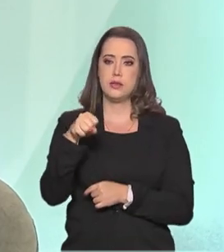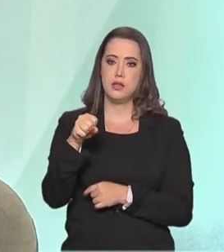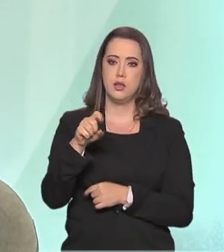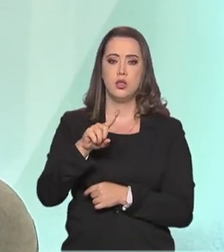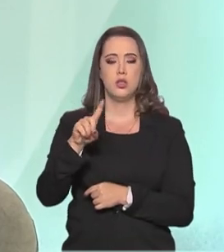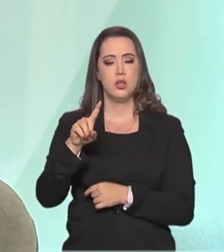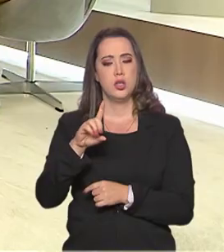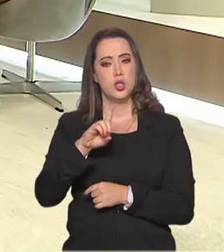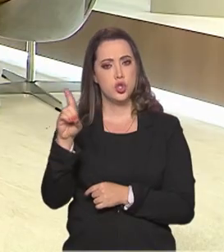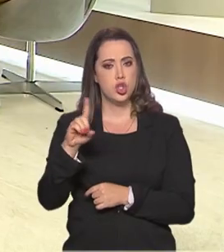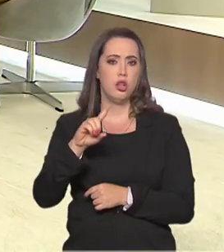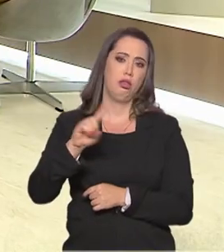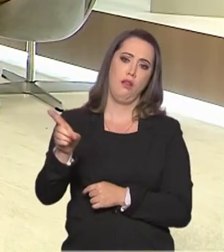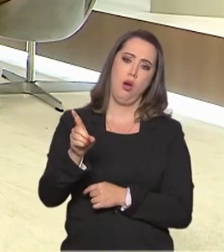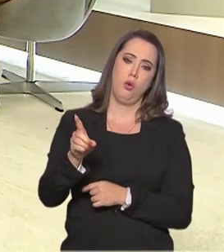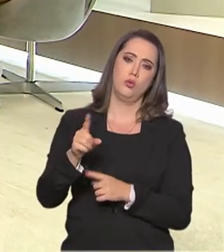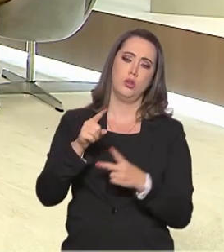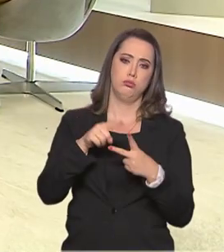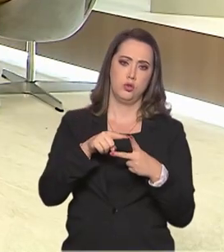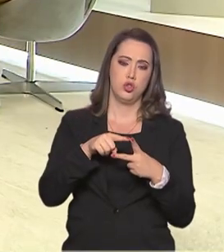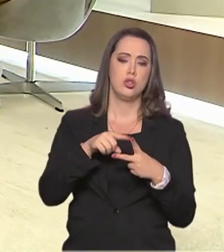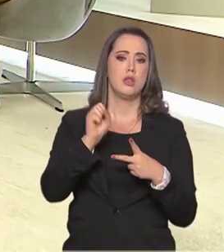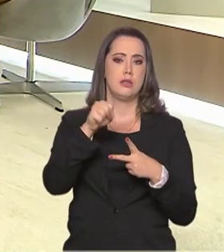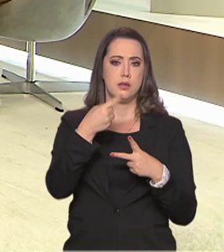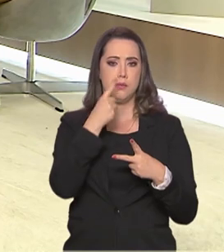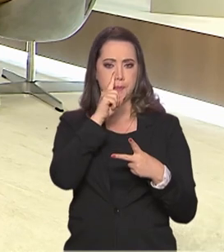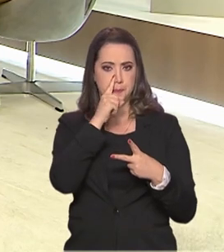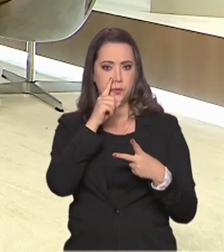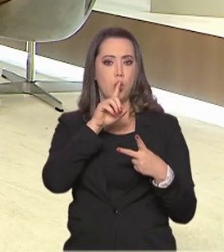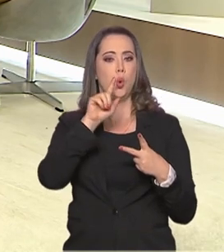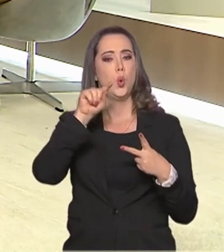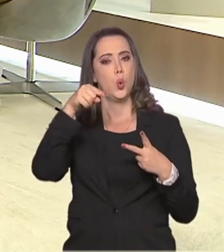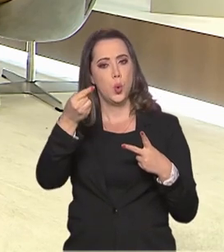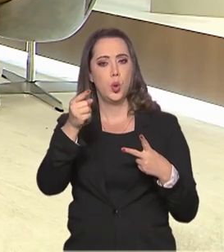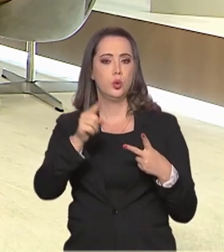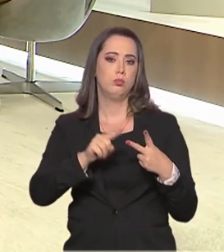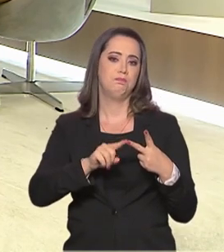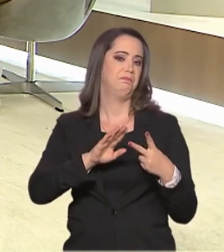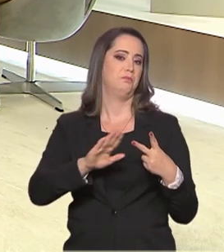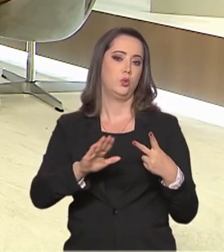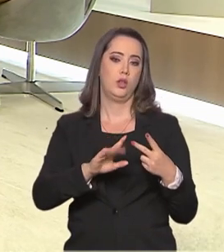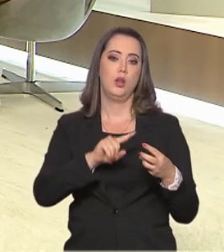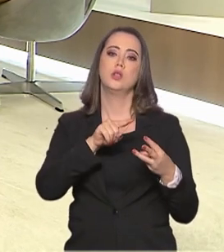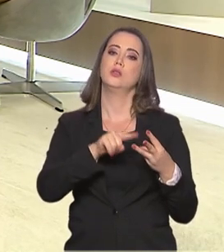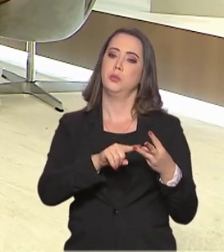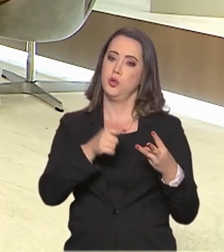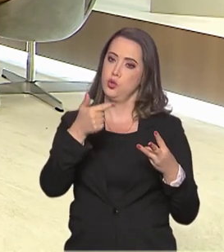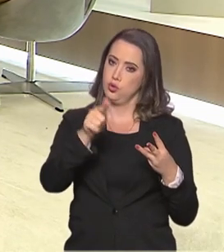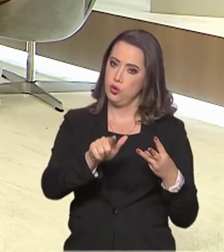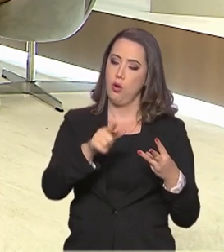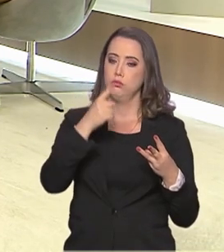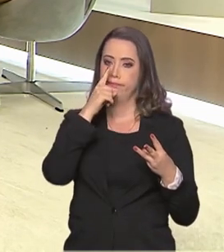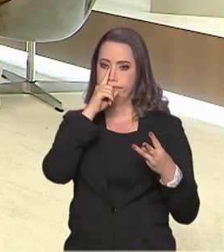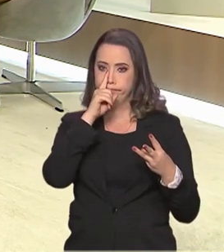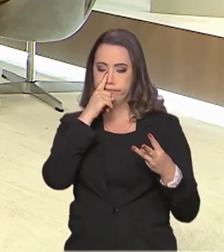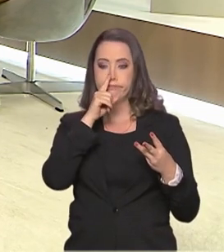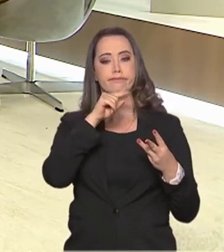os integrantes são testados. Então, assim, tem várias e pelo aplicativo você também